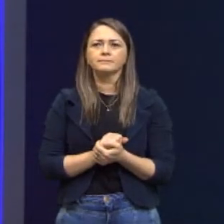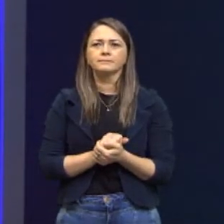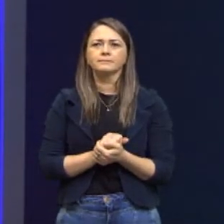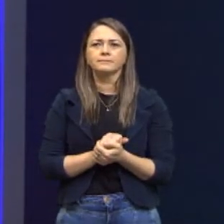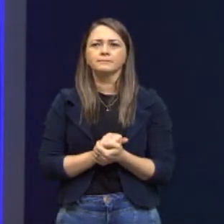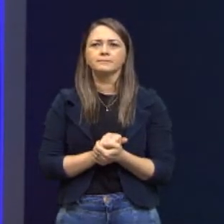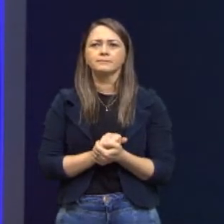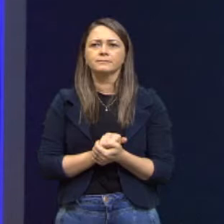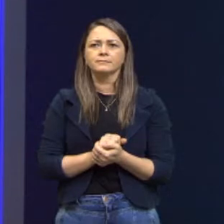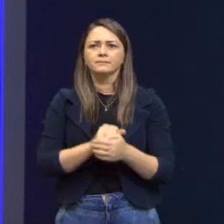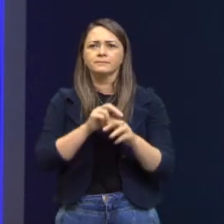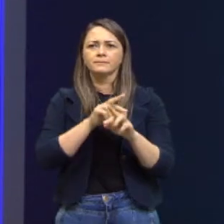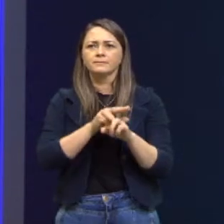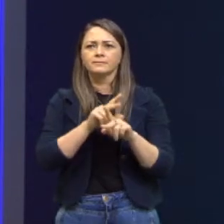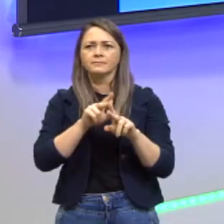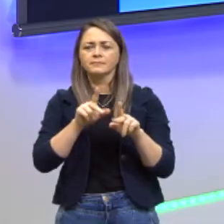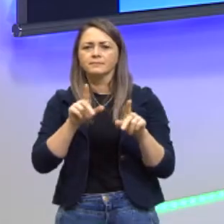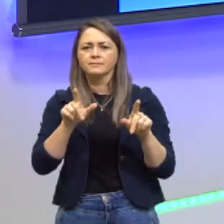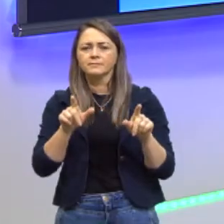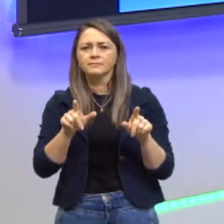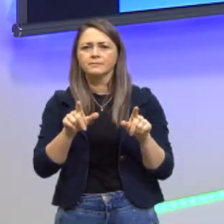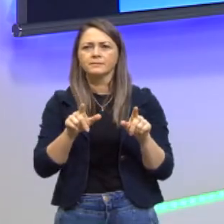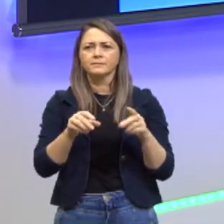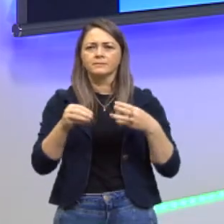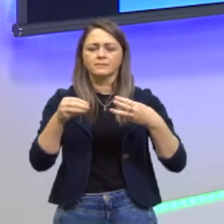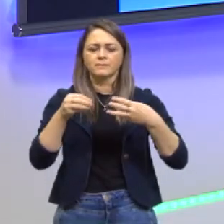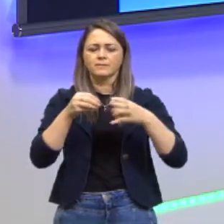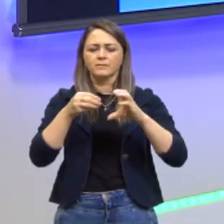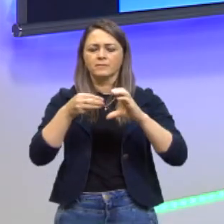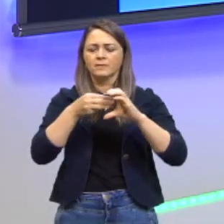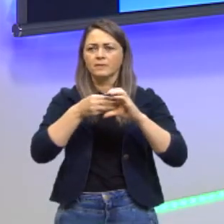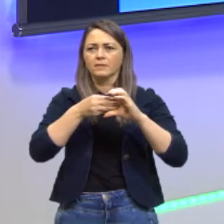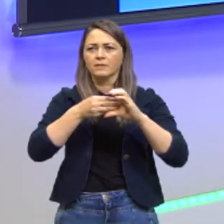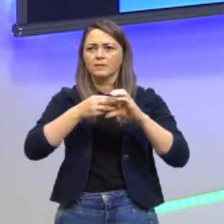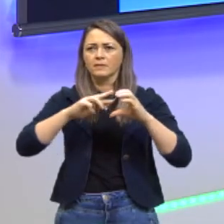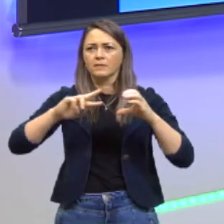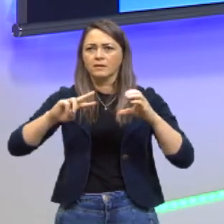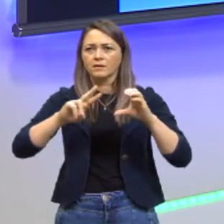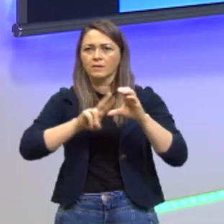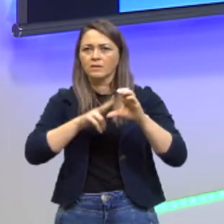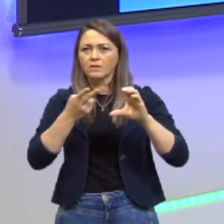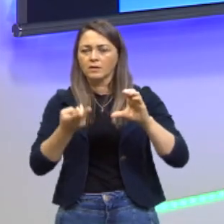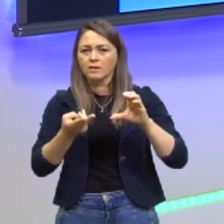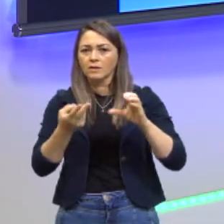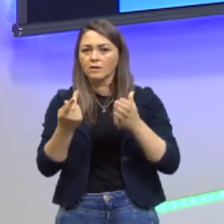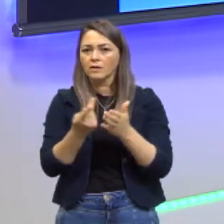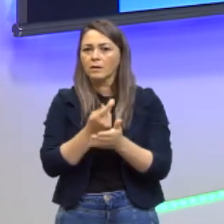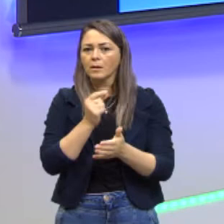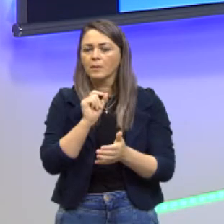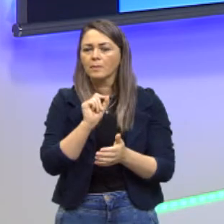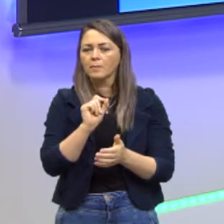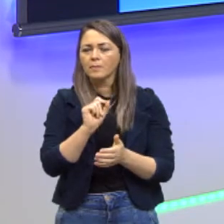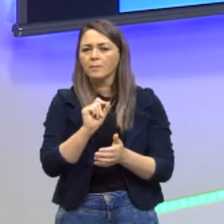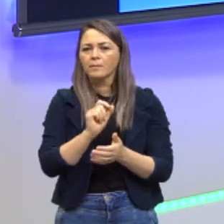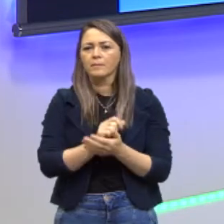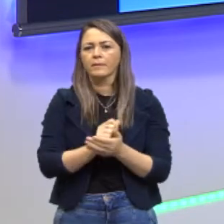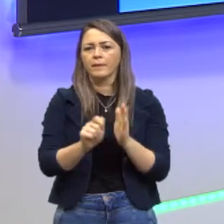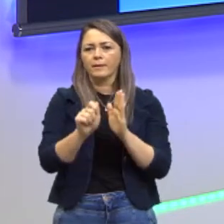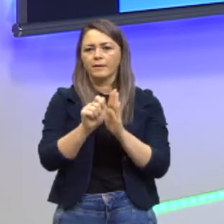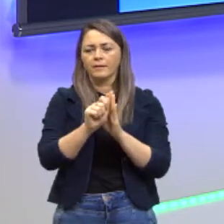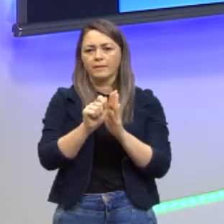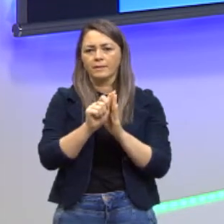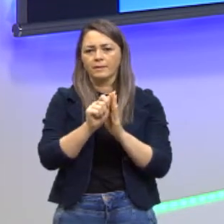A diferenciação de células-tronco em neurônios ocorre pela... Letra A,